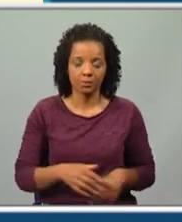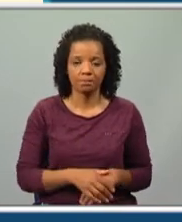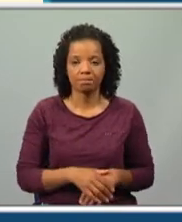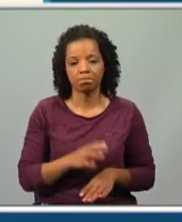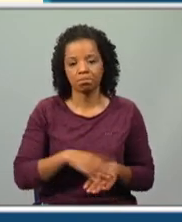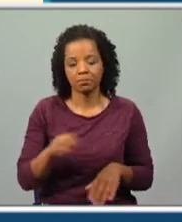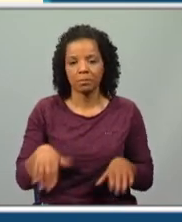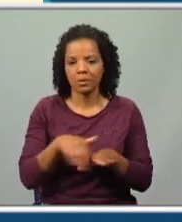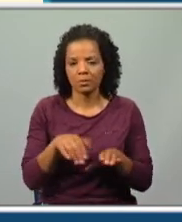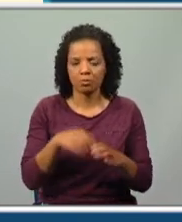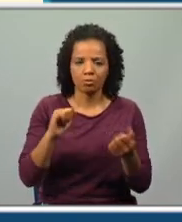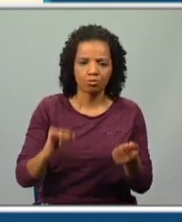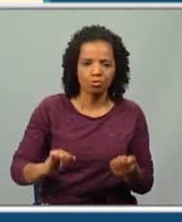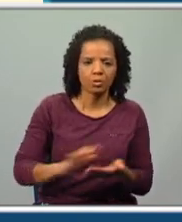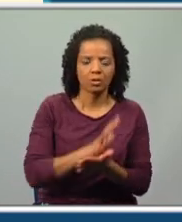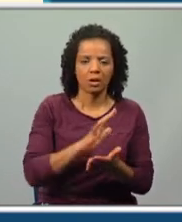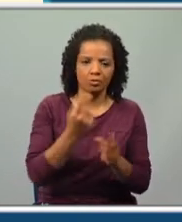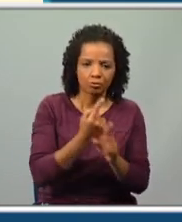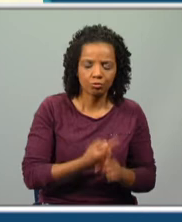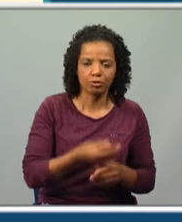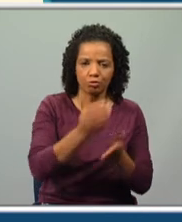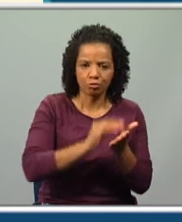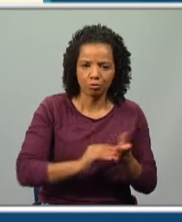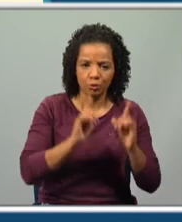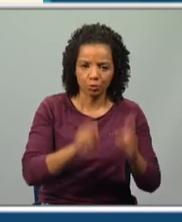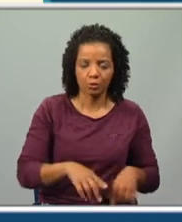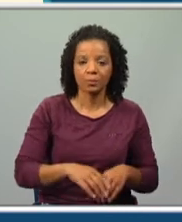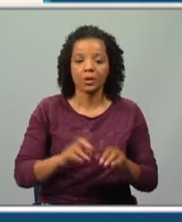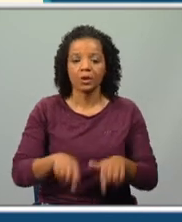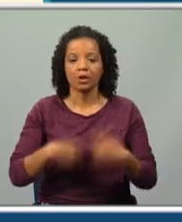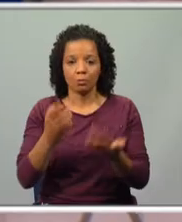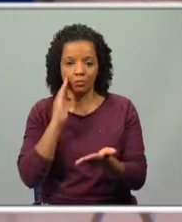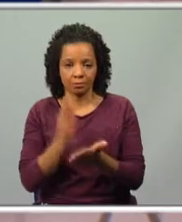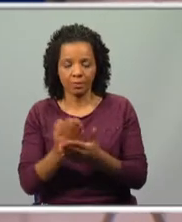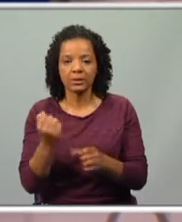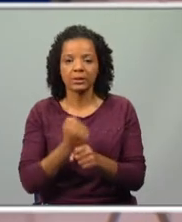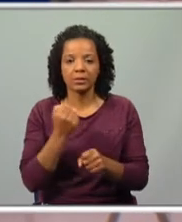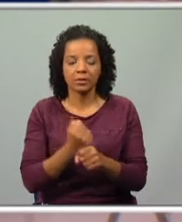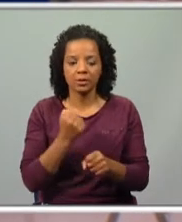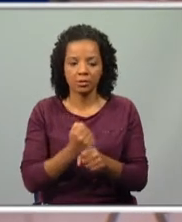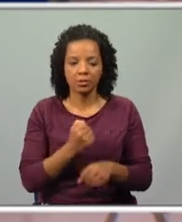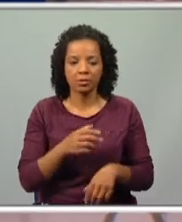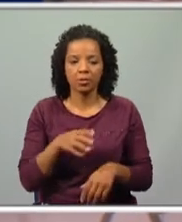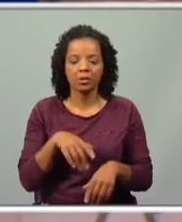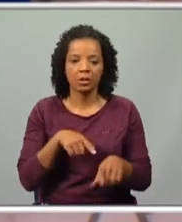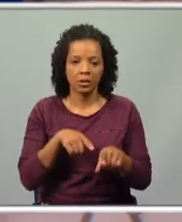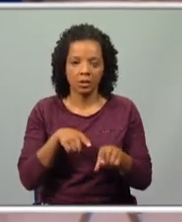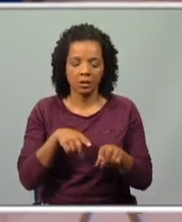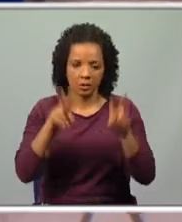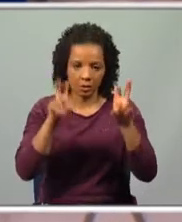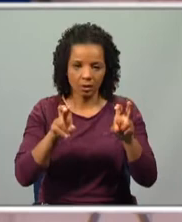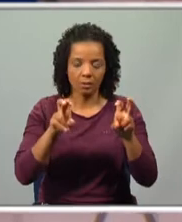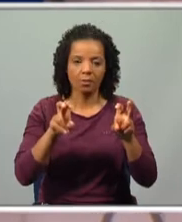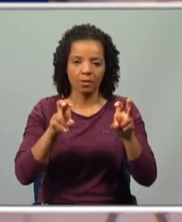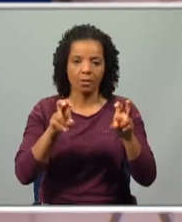em vários jornais e começou a escrever e, por fim, dedicou-se ao serviço diplomático, foi cônsul e acabou